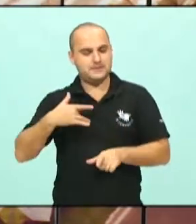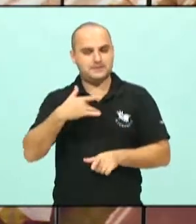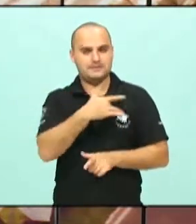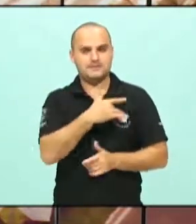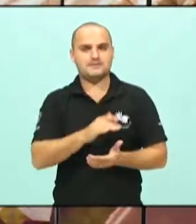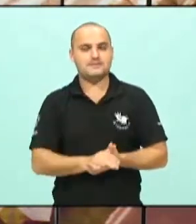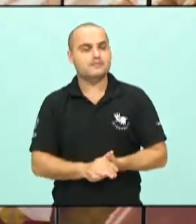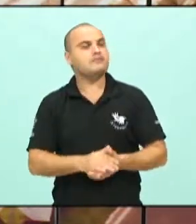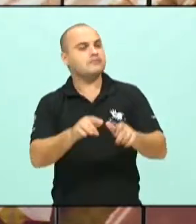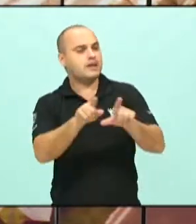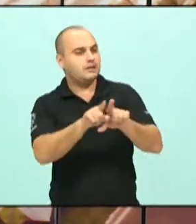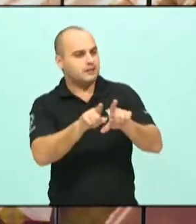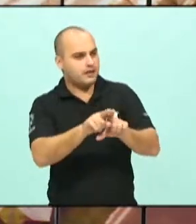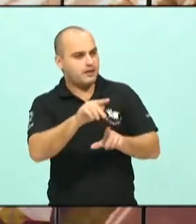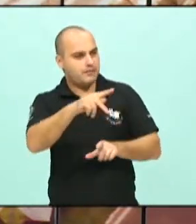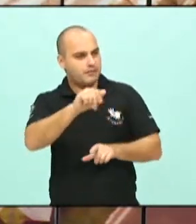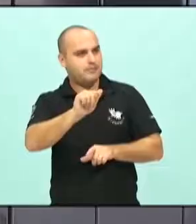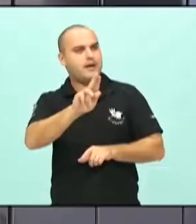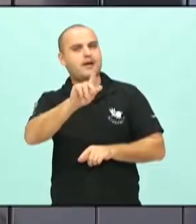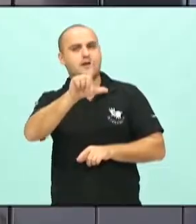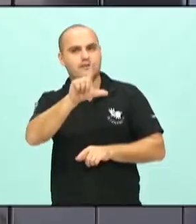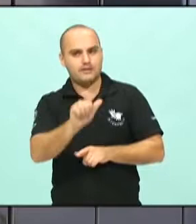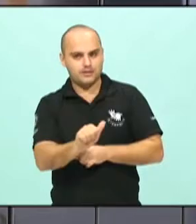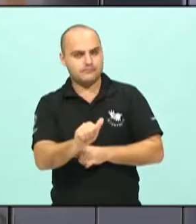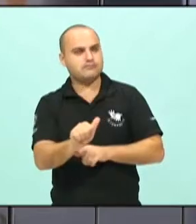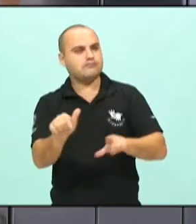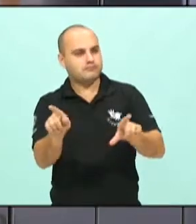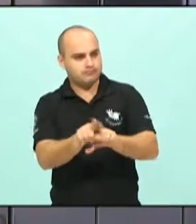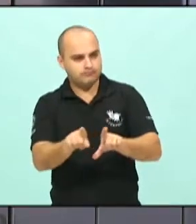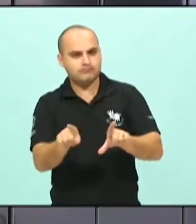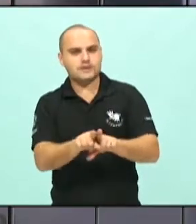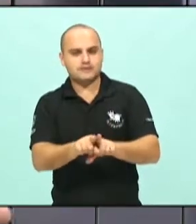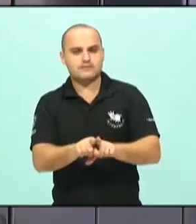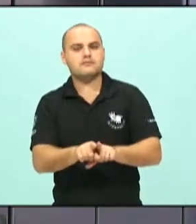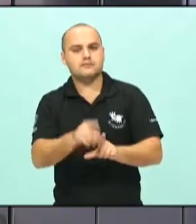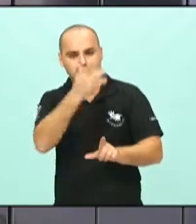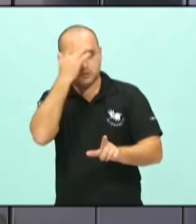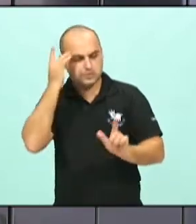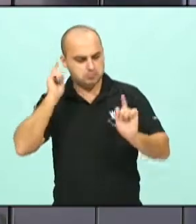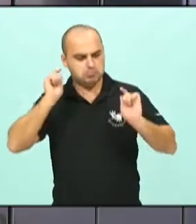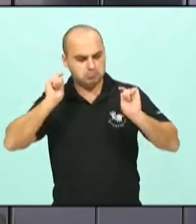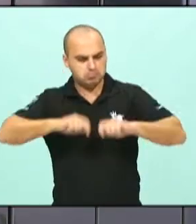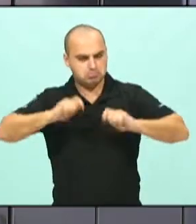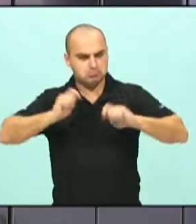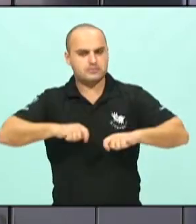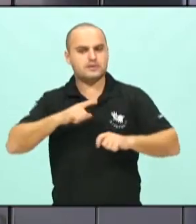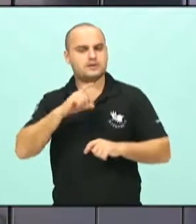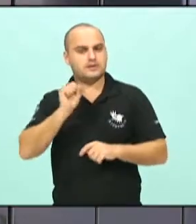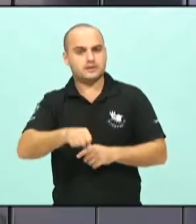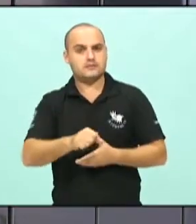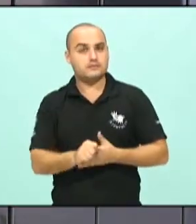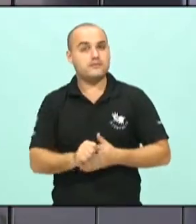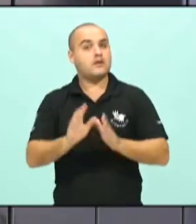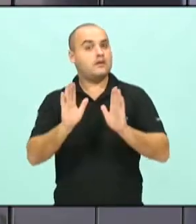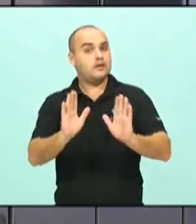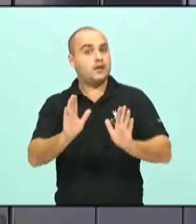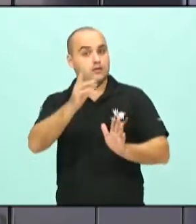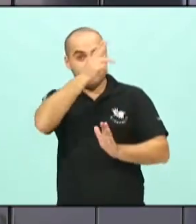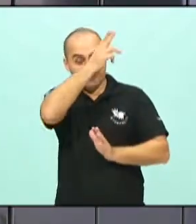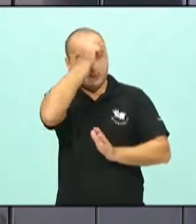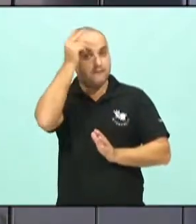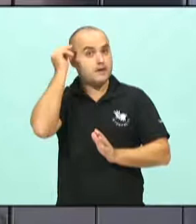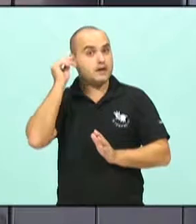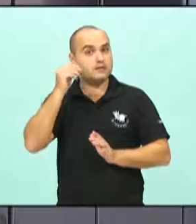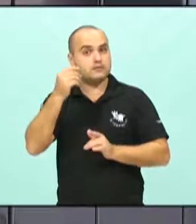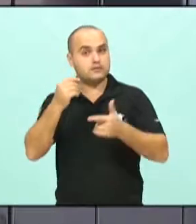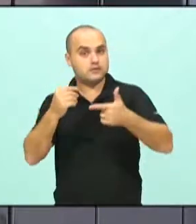para a Paula, quero aproveitar e desejar um sucesso para a Paula. Do seu extremamente competente e que, a pedido do prefeito, assumiu